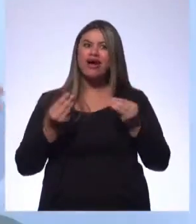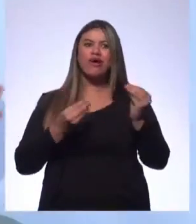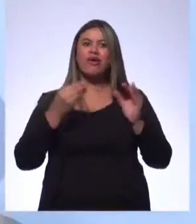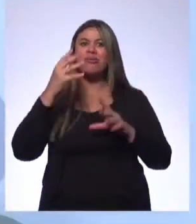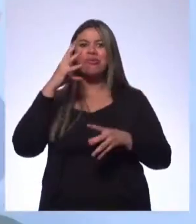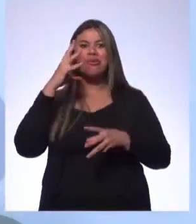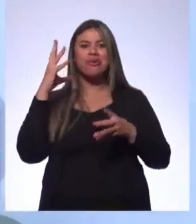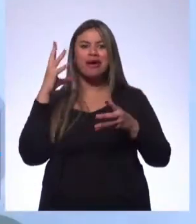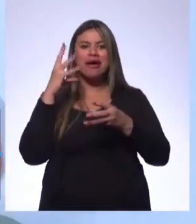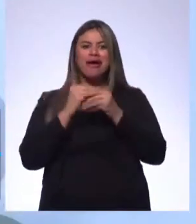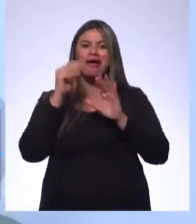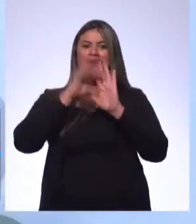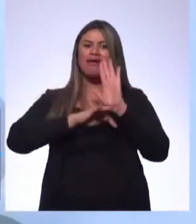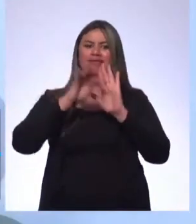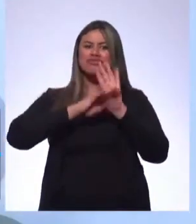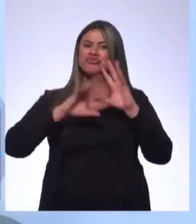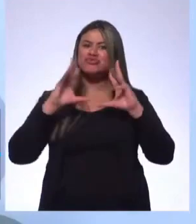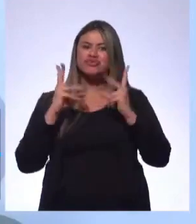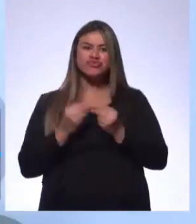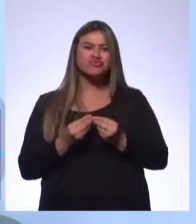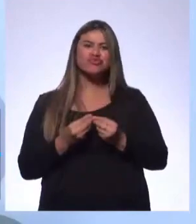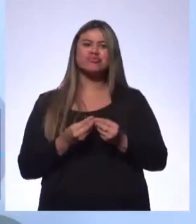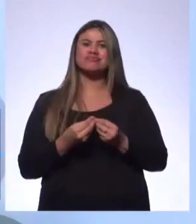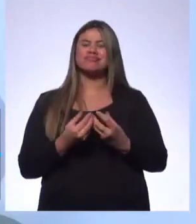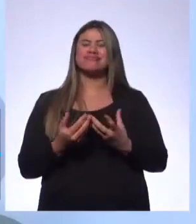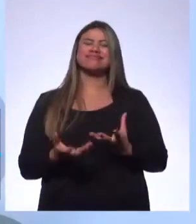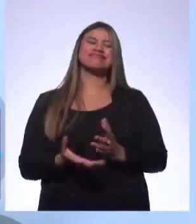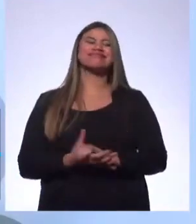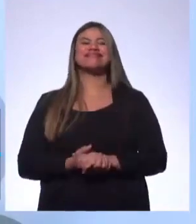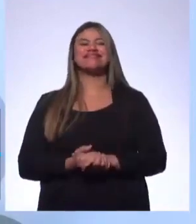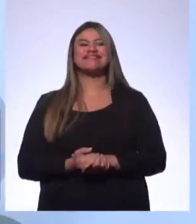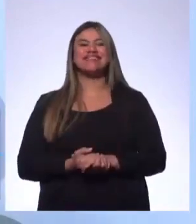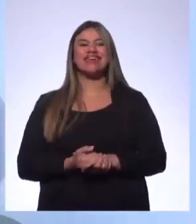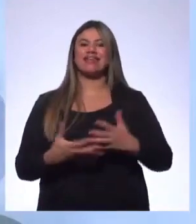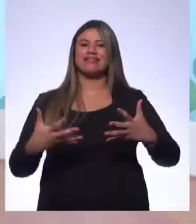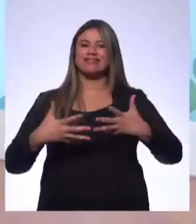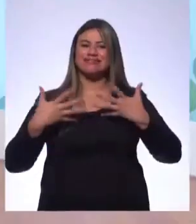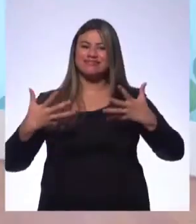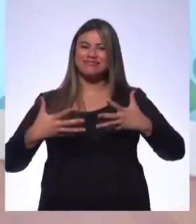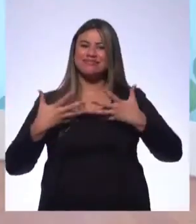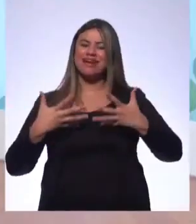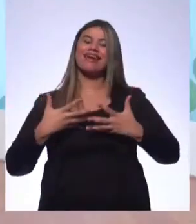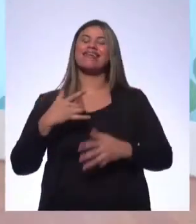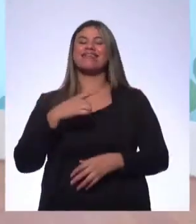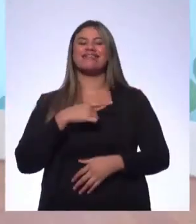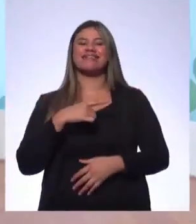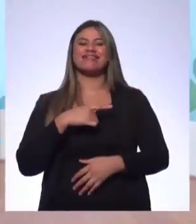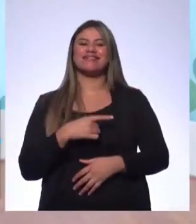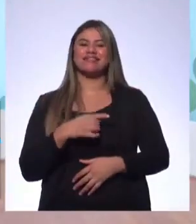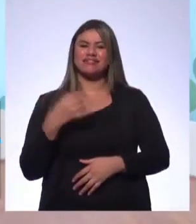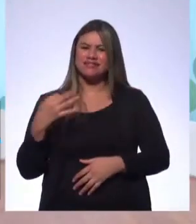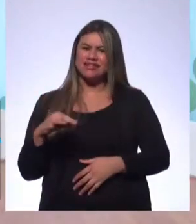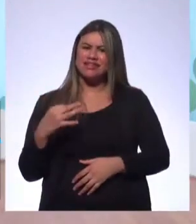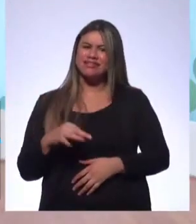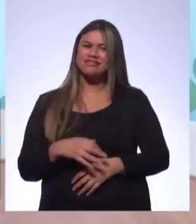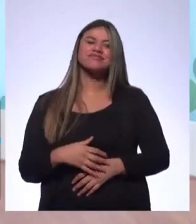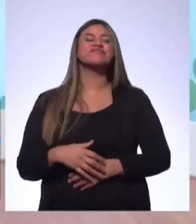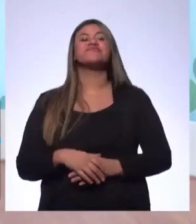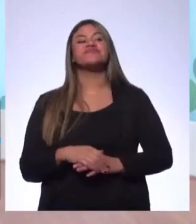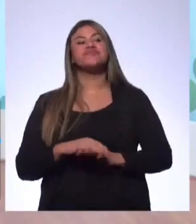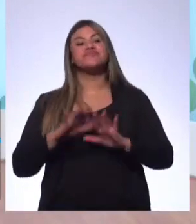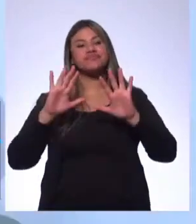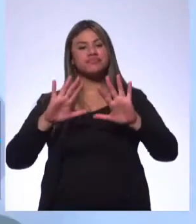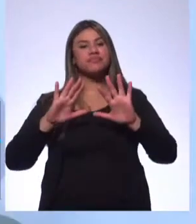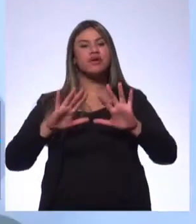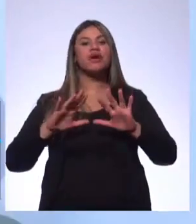a redação inteira, já fez a resenha inteira, Gustavo. É porque ele se empolgou, é isso Ele se empolgou, isso mesmo. Está certo? A gente só está retomando